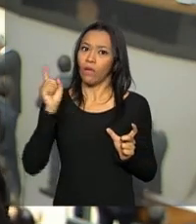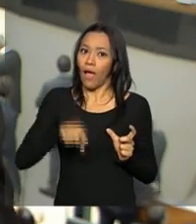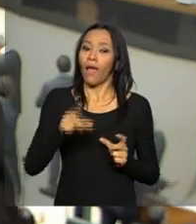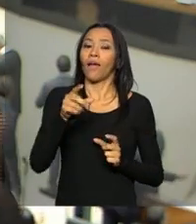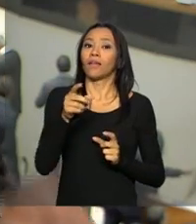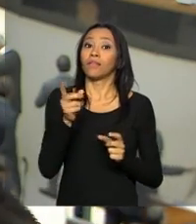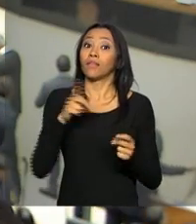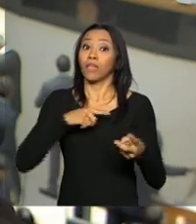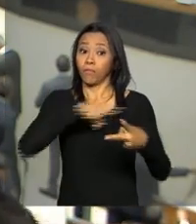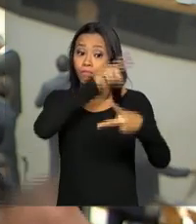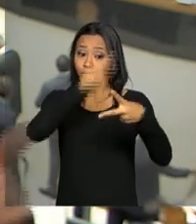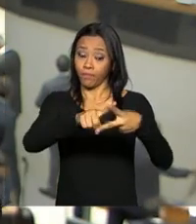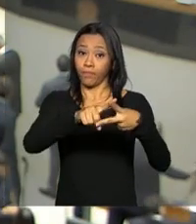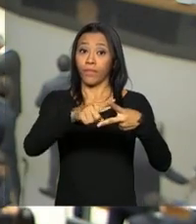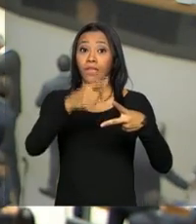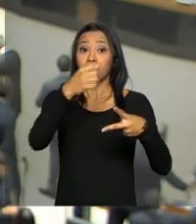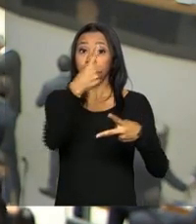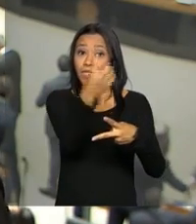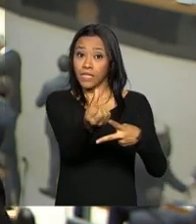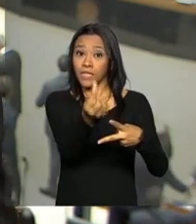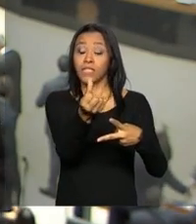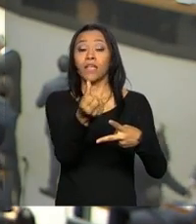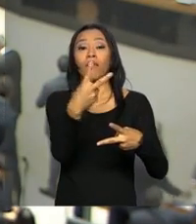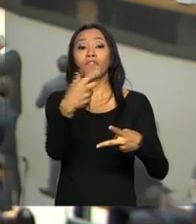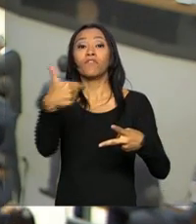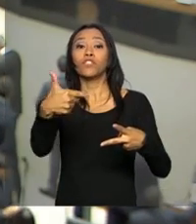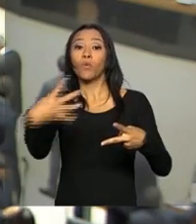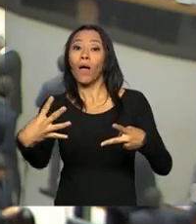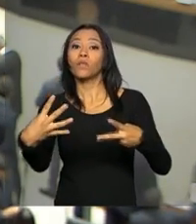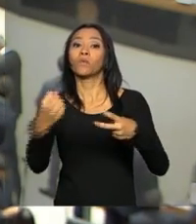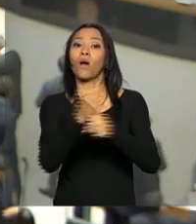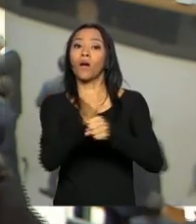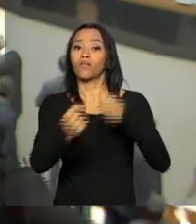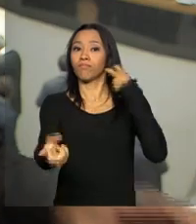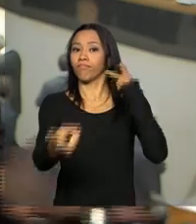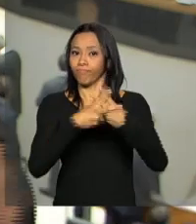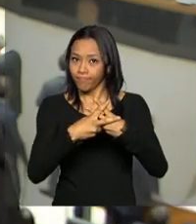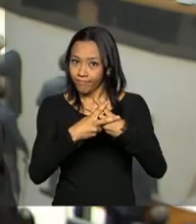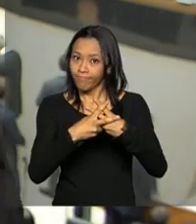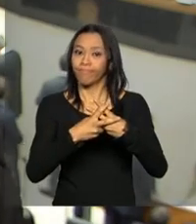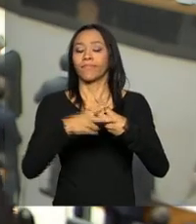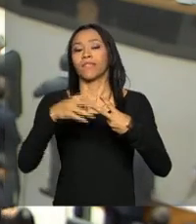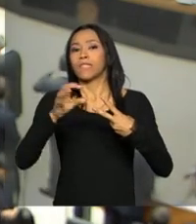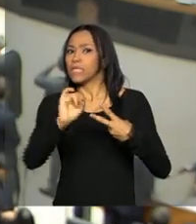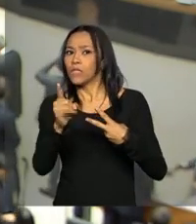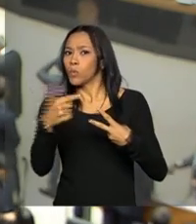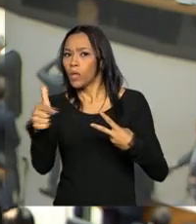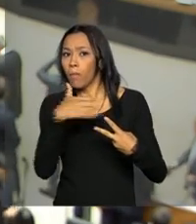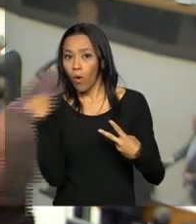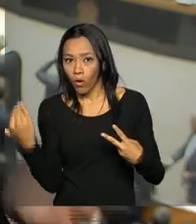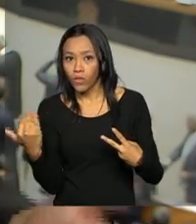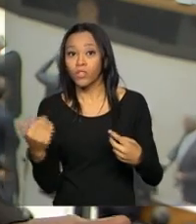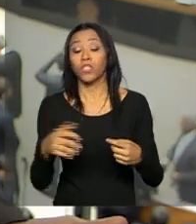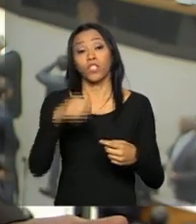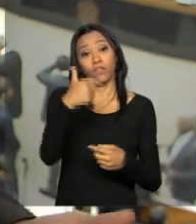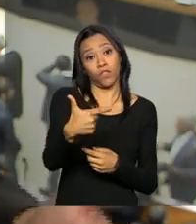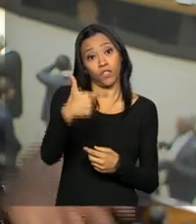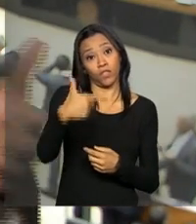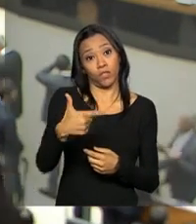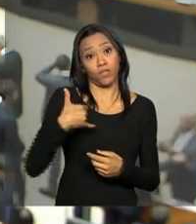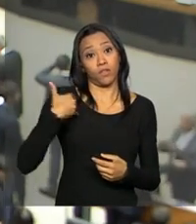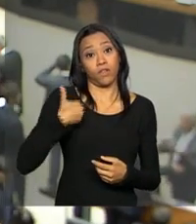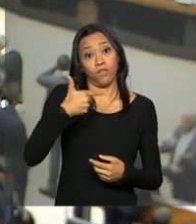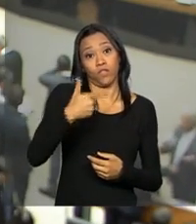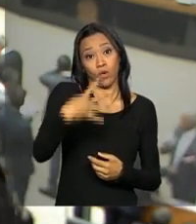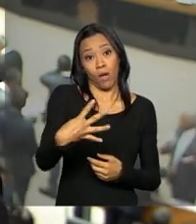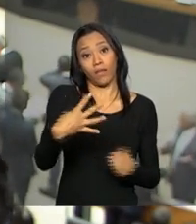de penas, de 16 a 24 anos de prisão em regime fechado caso não envolva mortes, e de 24 anos